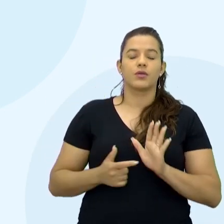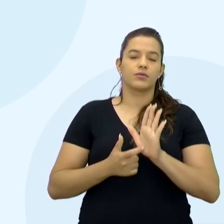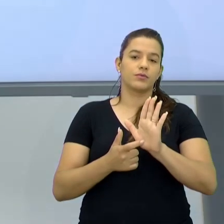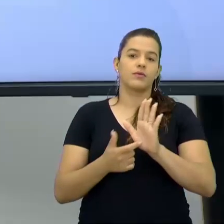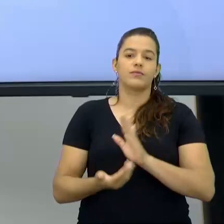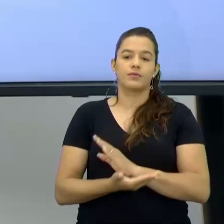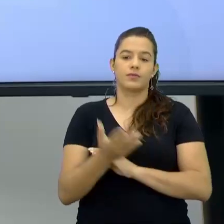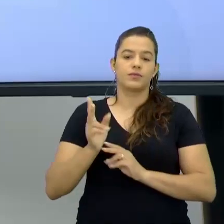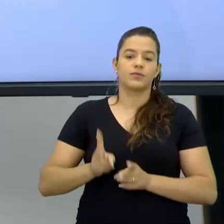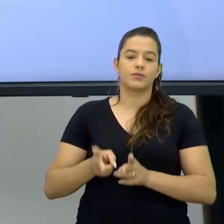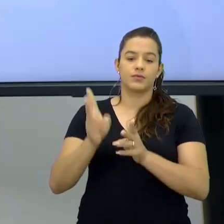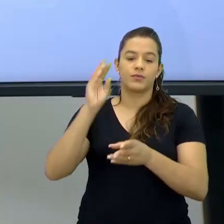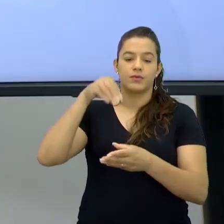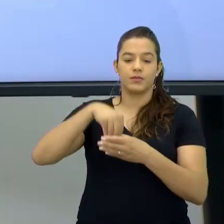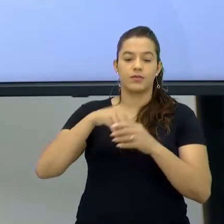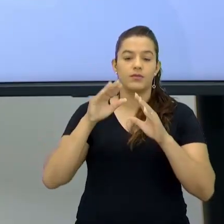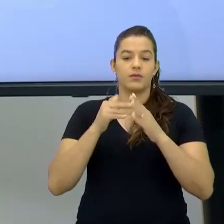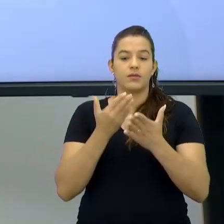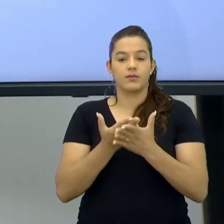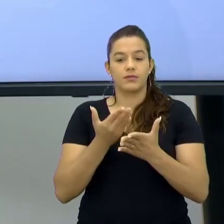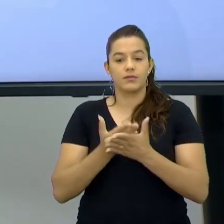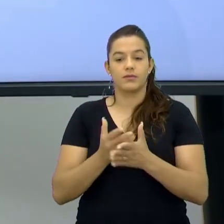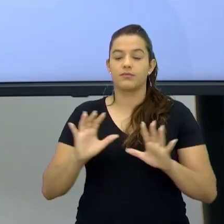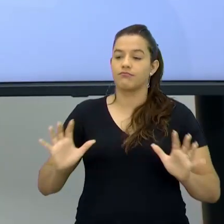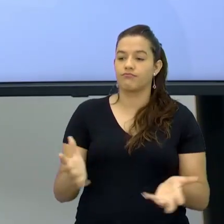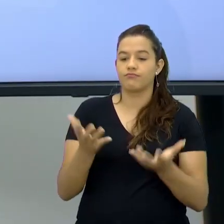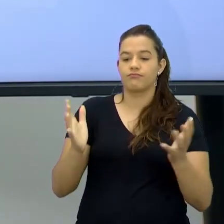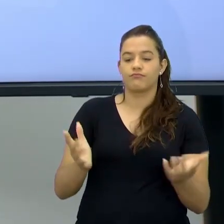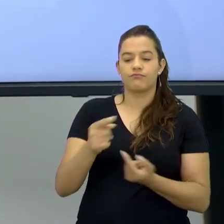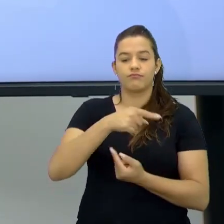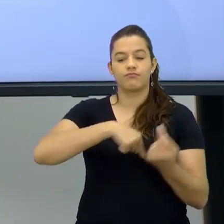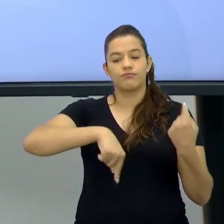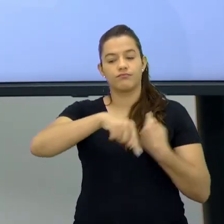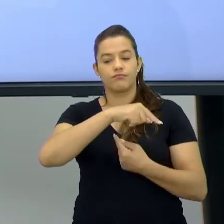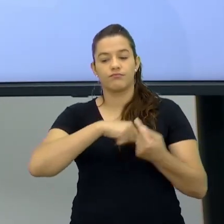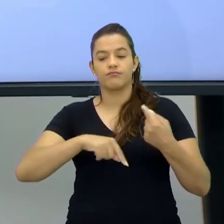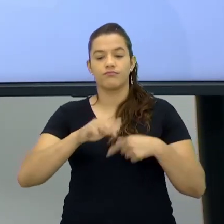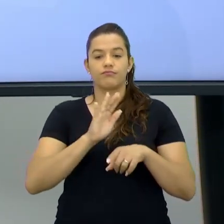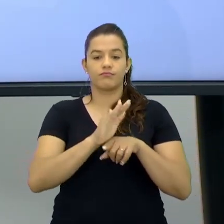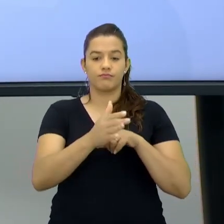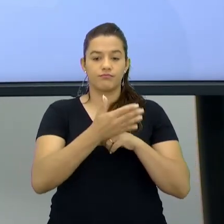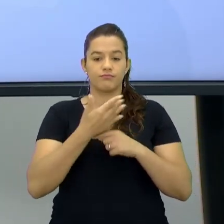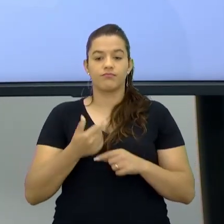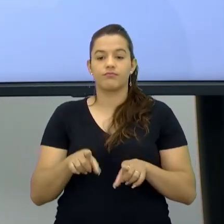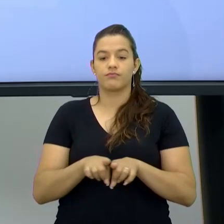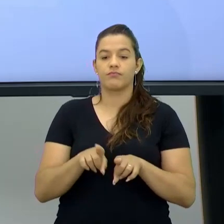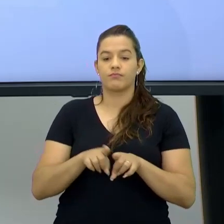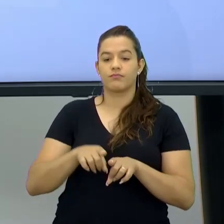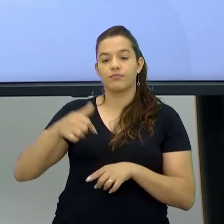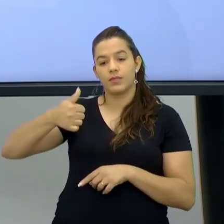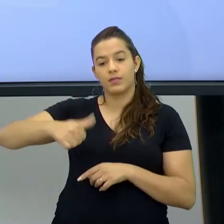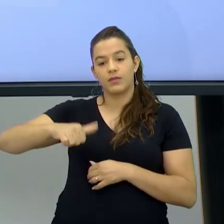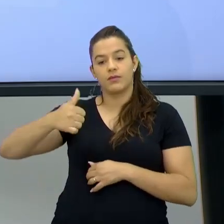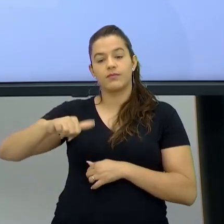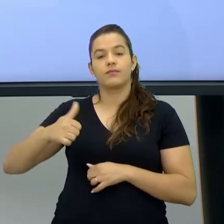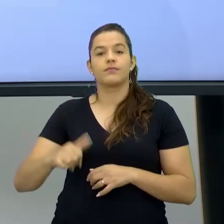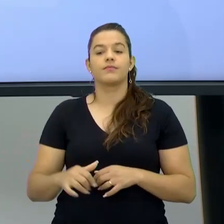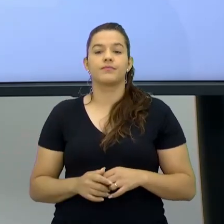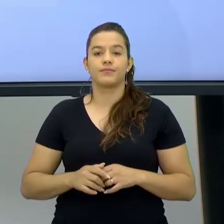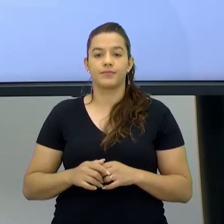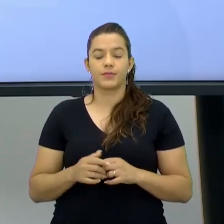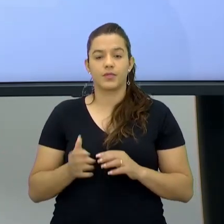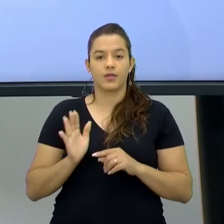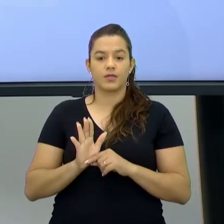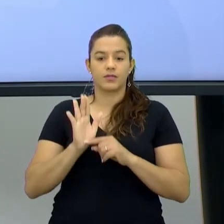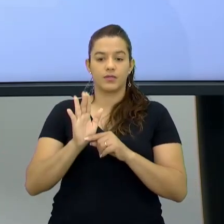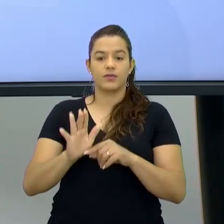continuem aí na escola né Fazer essa confraternização reflexão dessas trocas todas E a avaliação Que na verdade Com essa